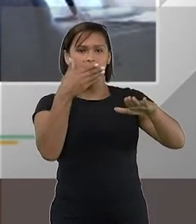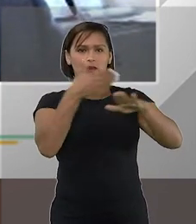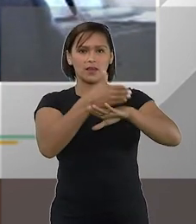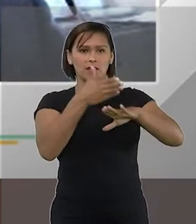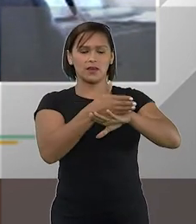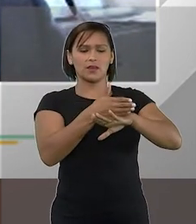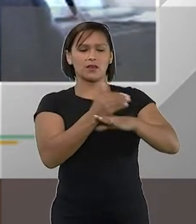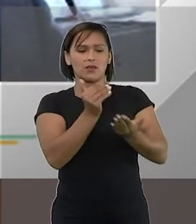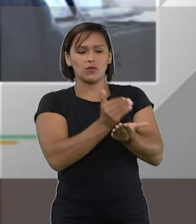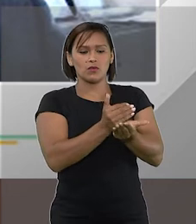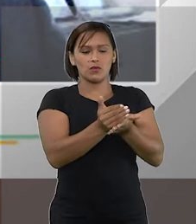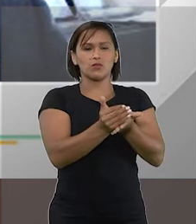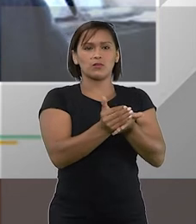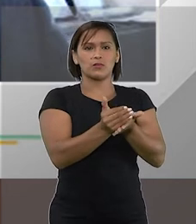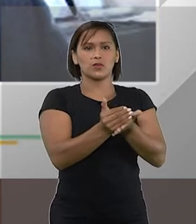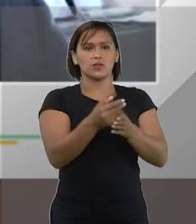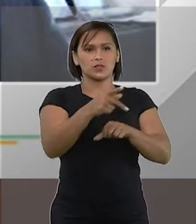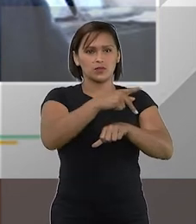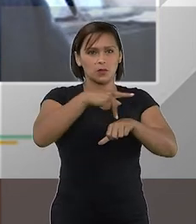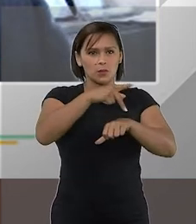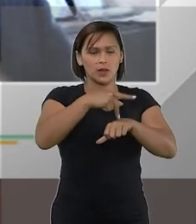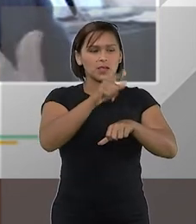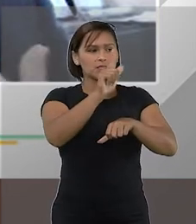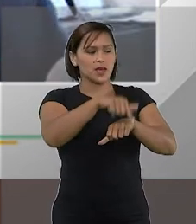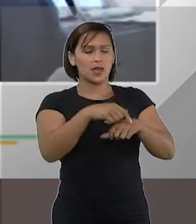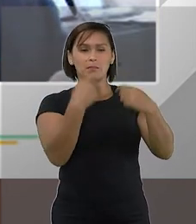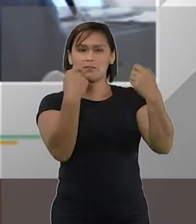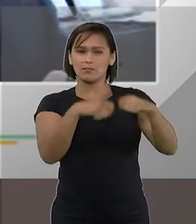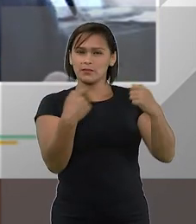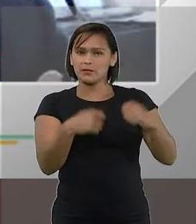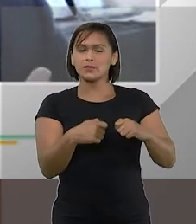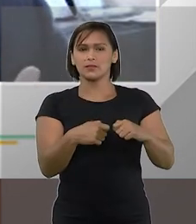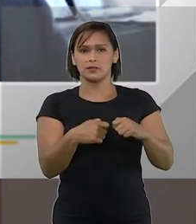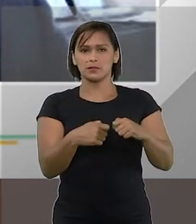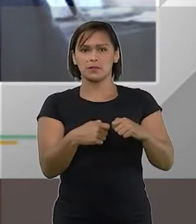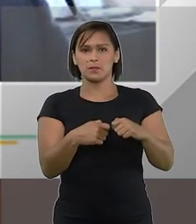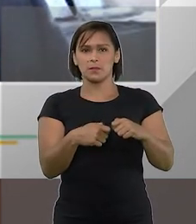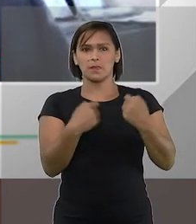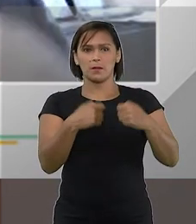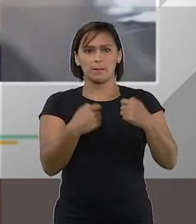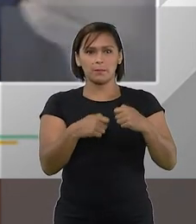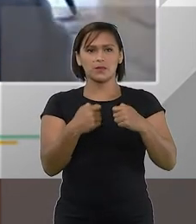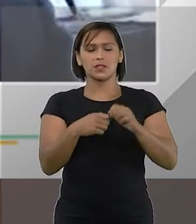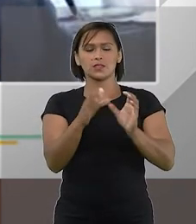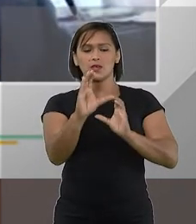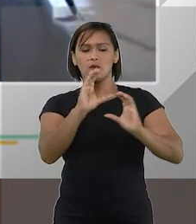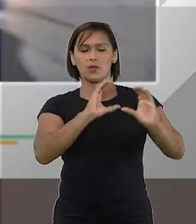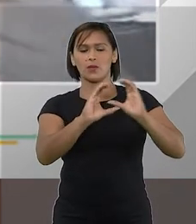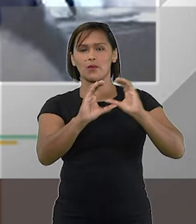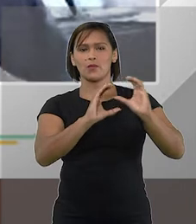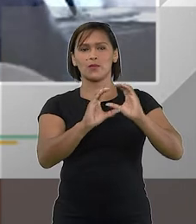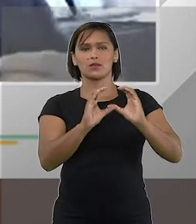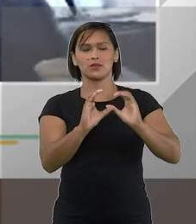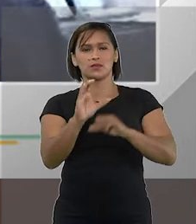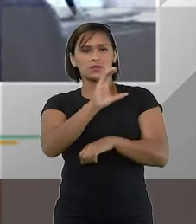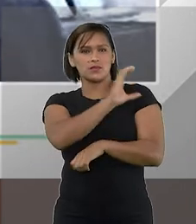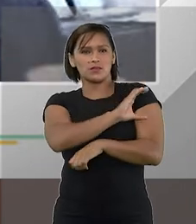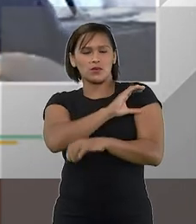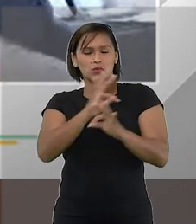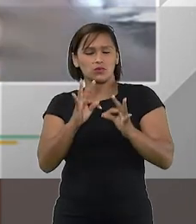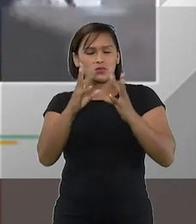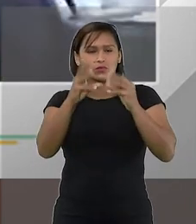entra em processo de insolvência há uma necessidade de coordenação desses